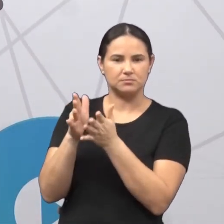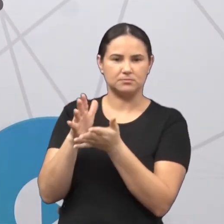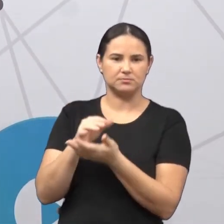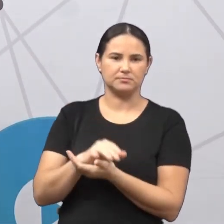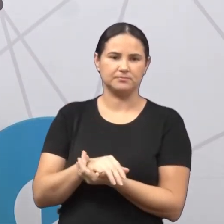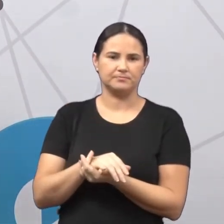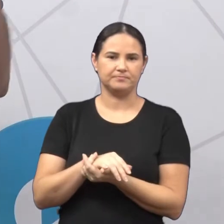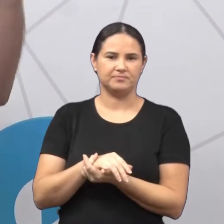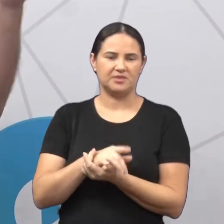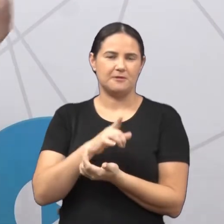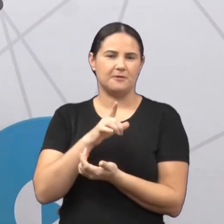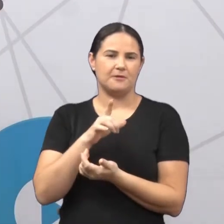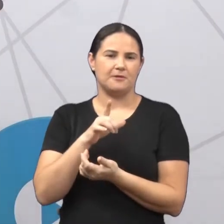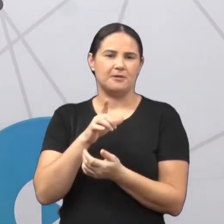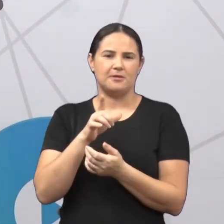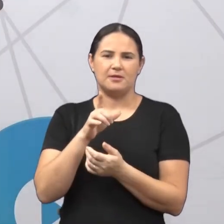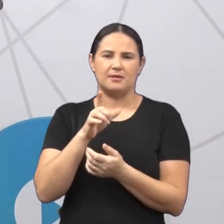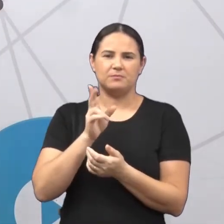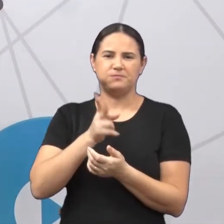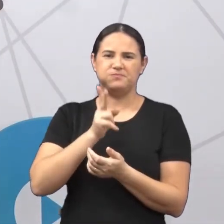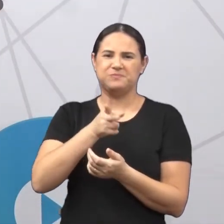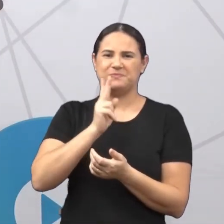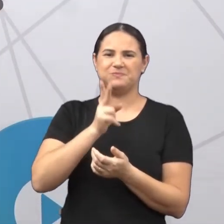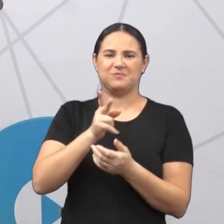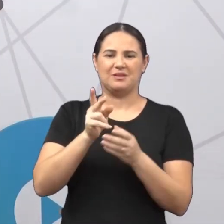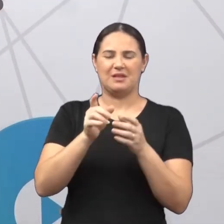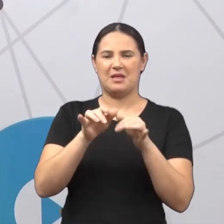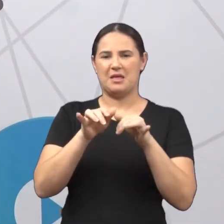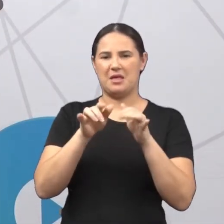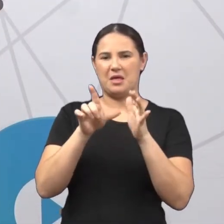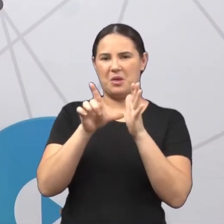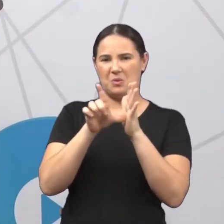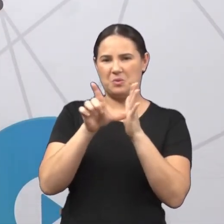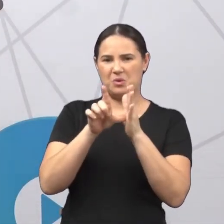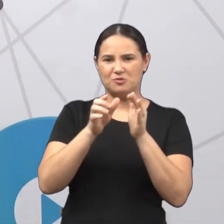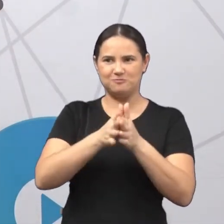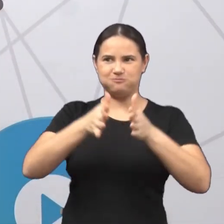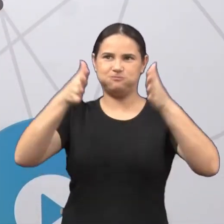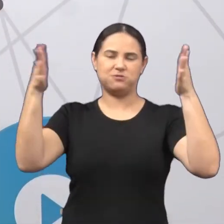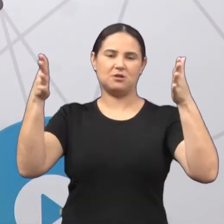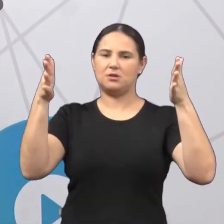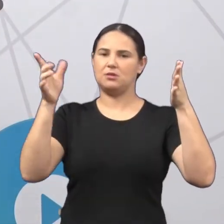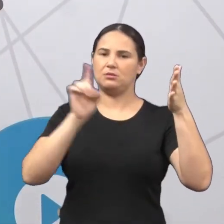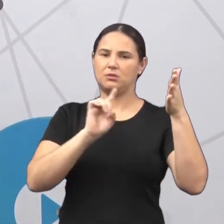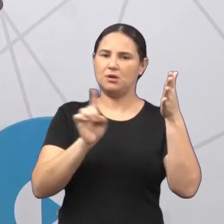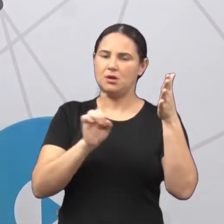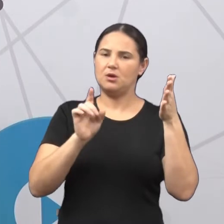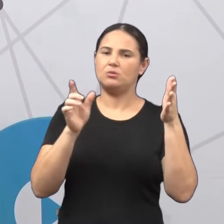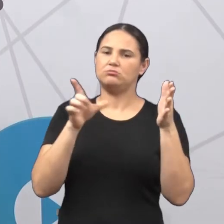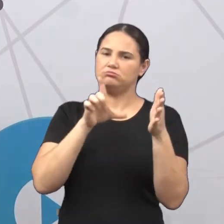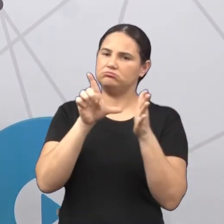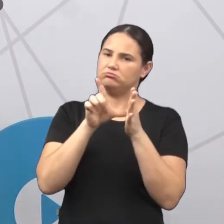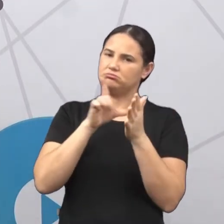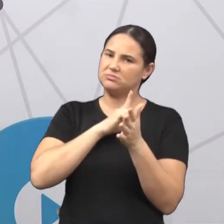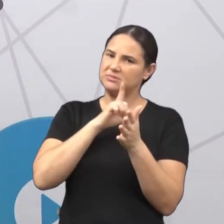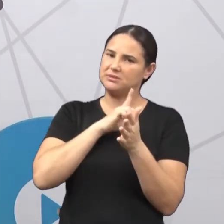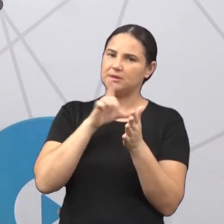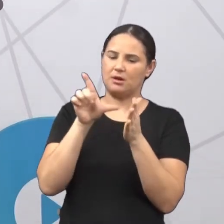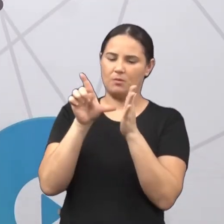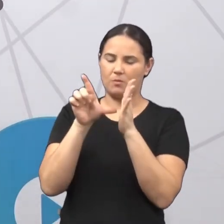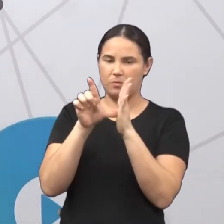Nem todo comércio é grande. Nem todo comércio é imenso. Nem todo mercadinho, mercado, é um mercadão,